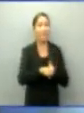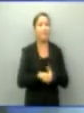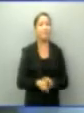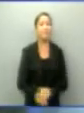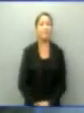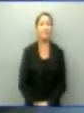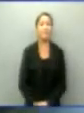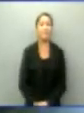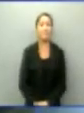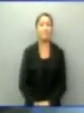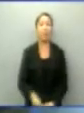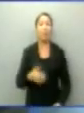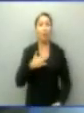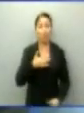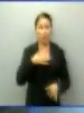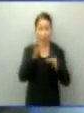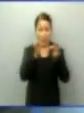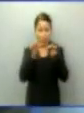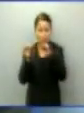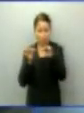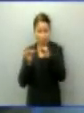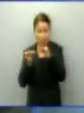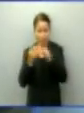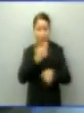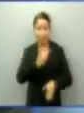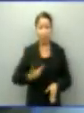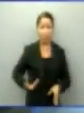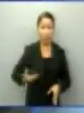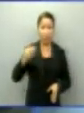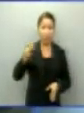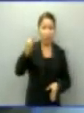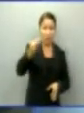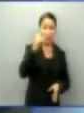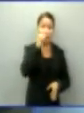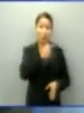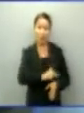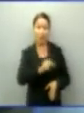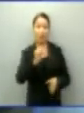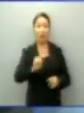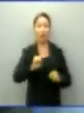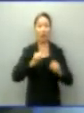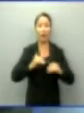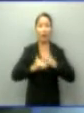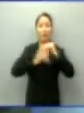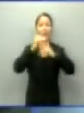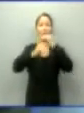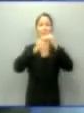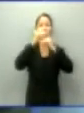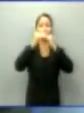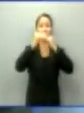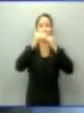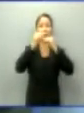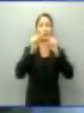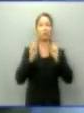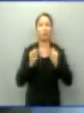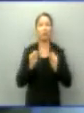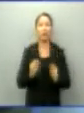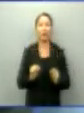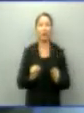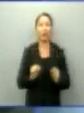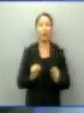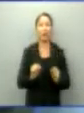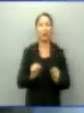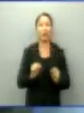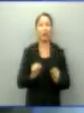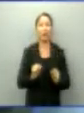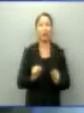Nossa candidatura tem como principais propostas para a segurança pública o fortalecimento da atividade de inteligência policial, a distribuição adequada do